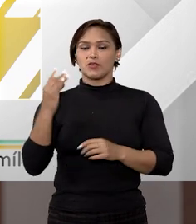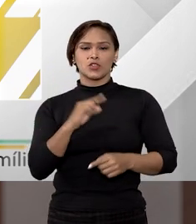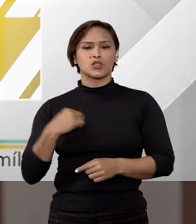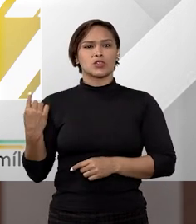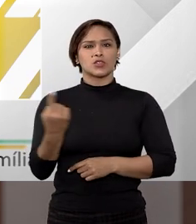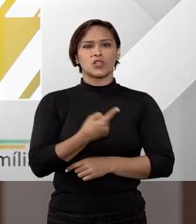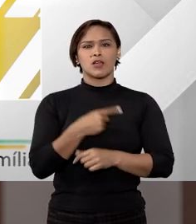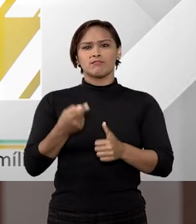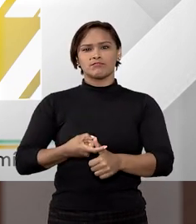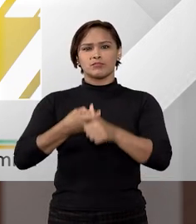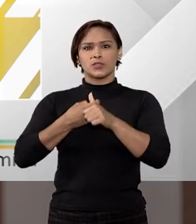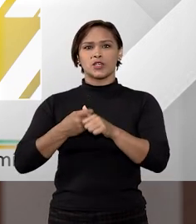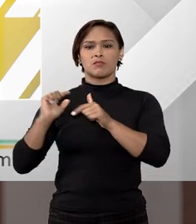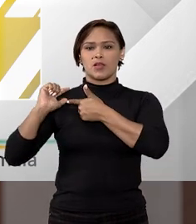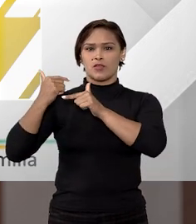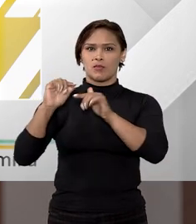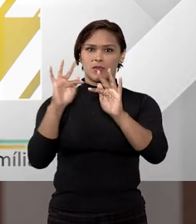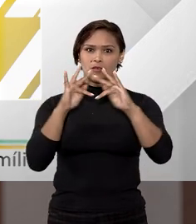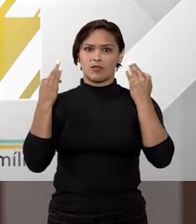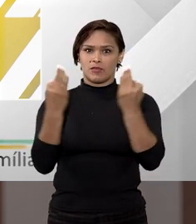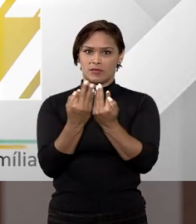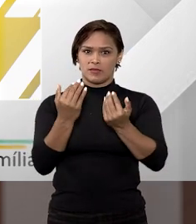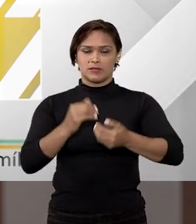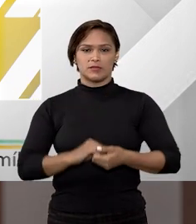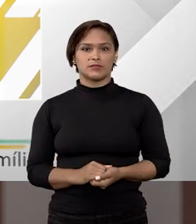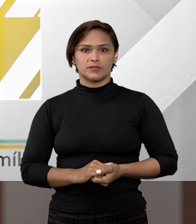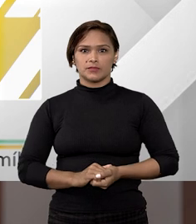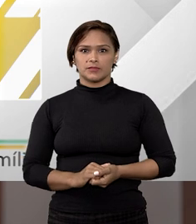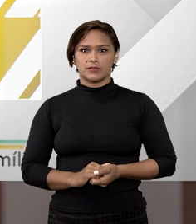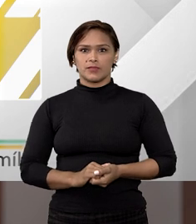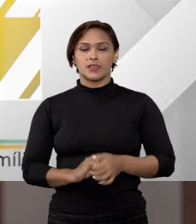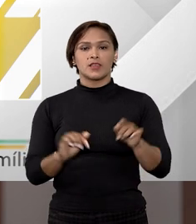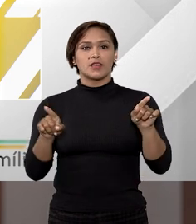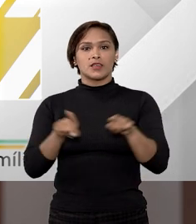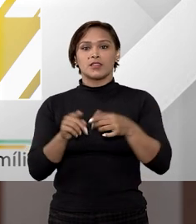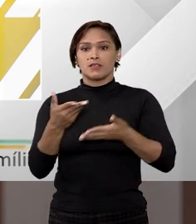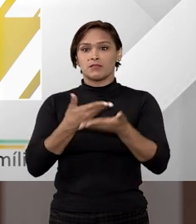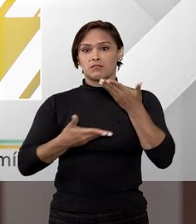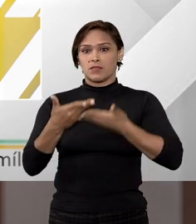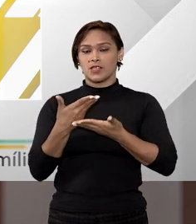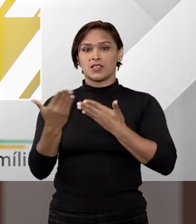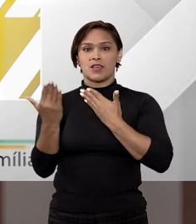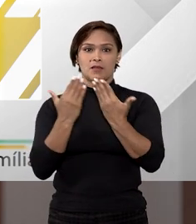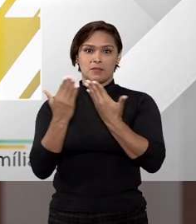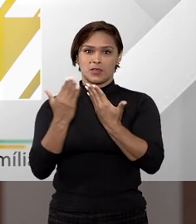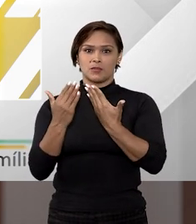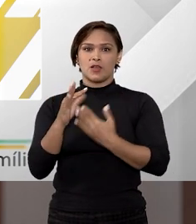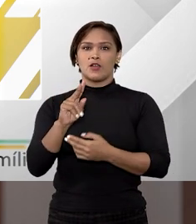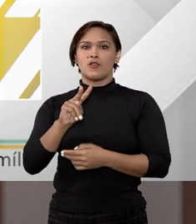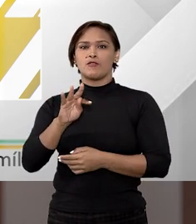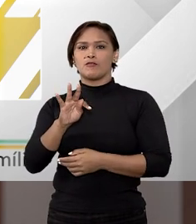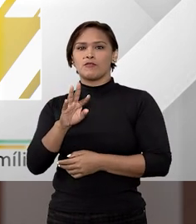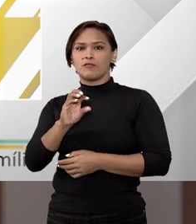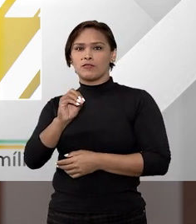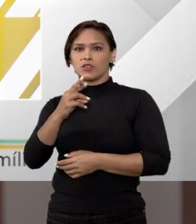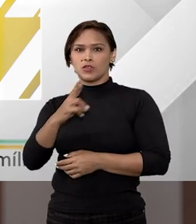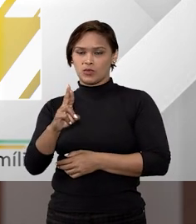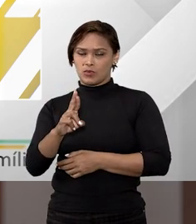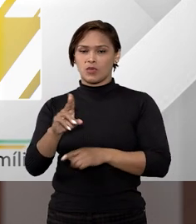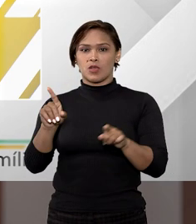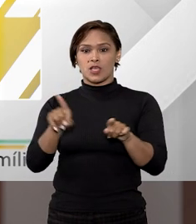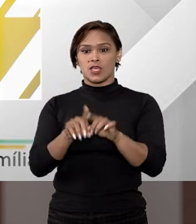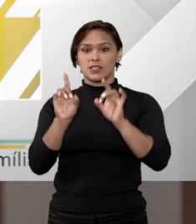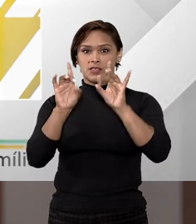para todos nós, sobre a empenhorabilidade do bem de família. E também participa desse nosso bate-papo Vitor Otoboni